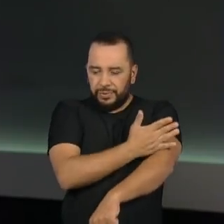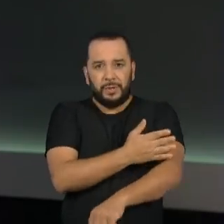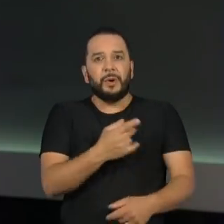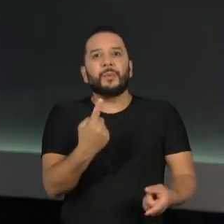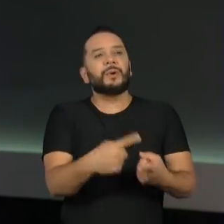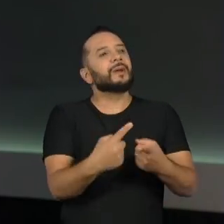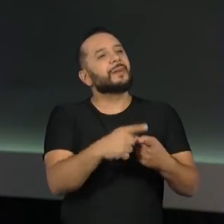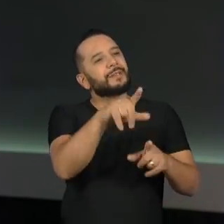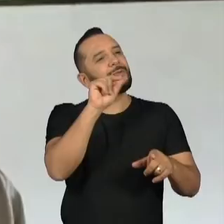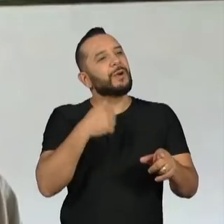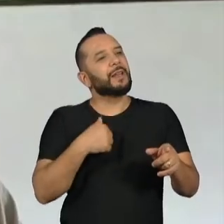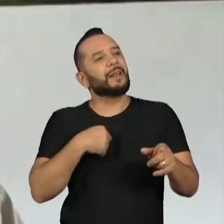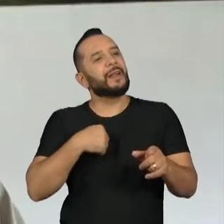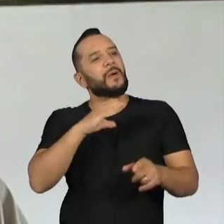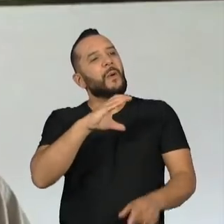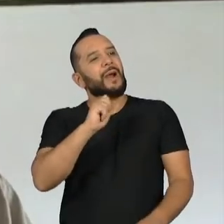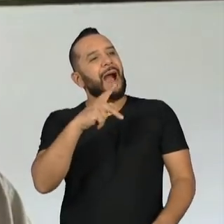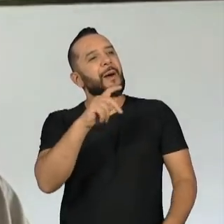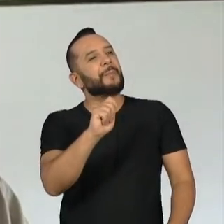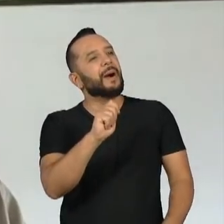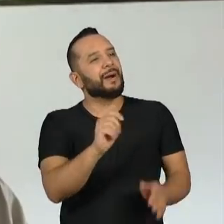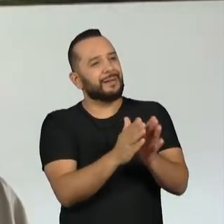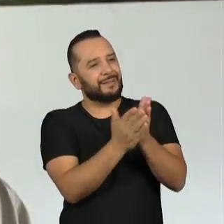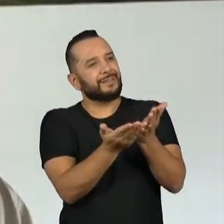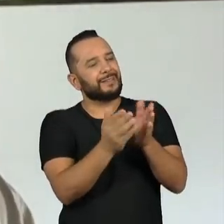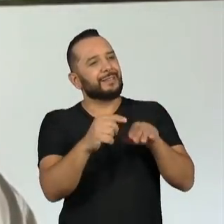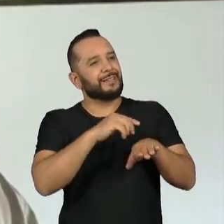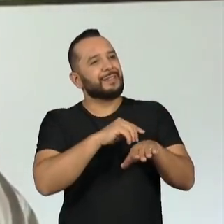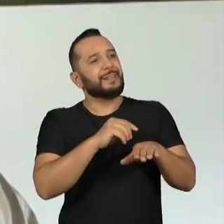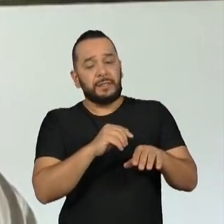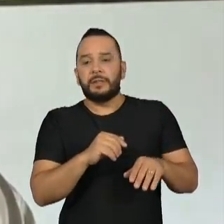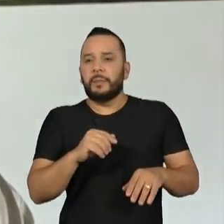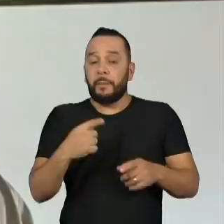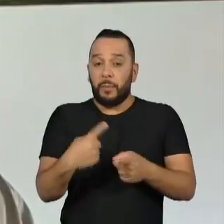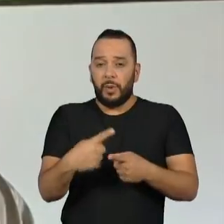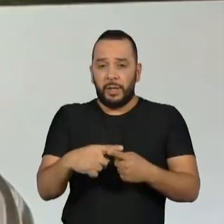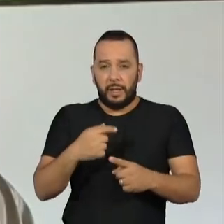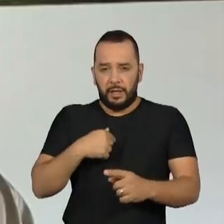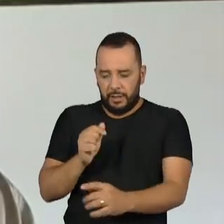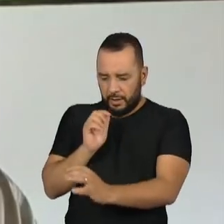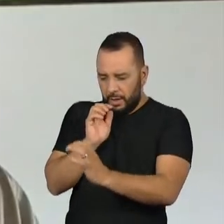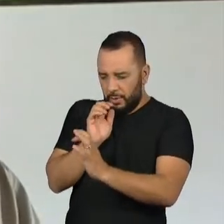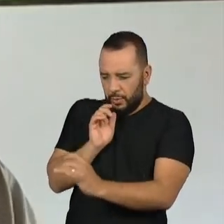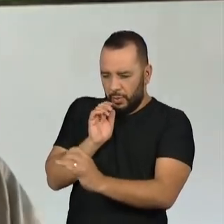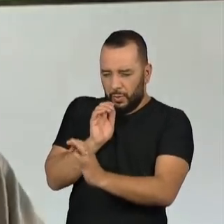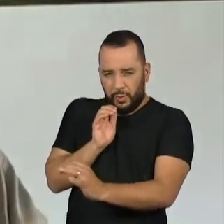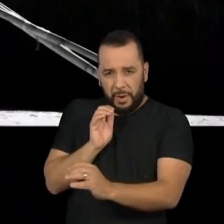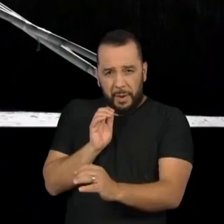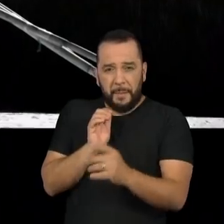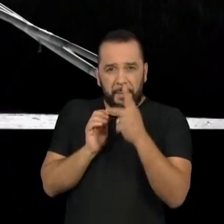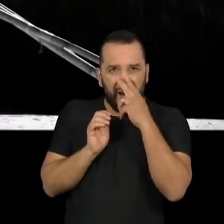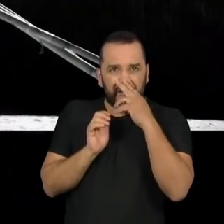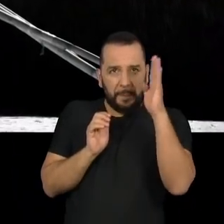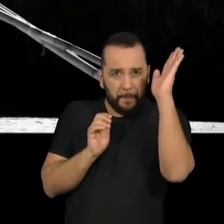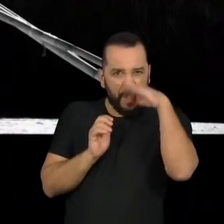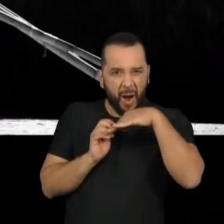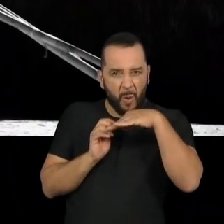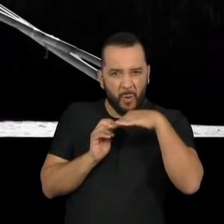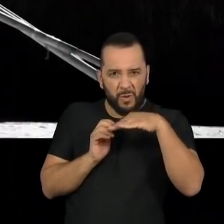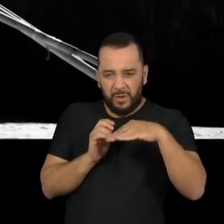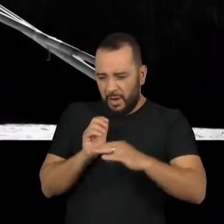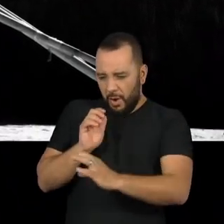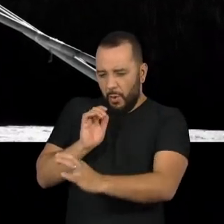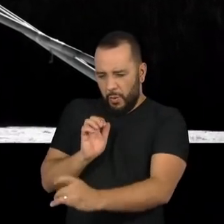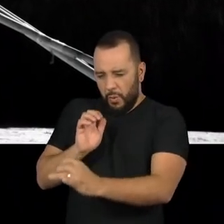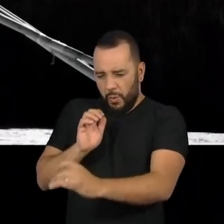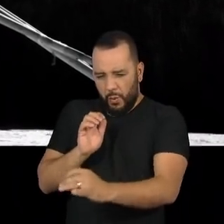capa especificamente. As flautas, ela tem o poder de mandar embora as coisas ruins da aldeia. A flauta vai limpar a aldeia. E